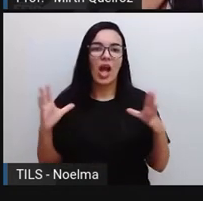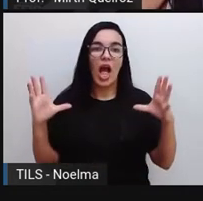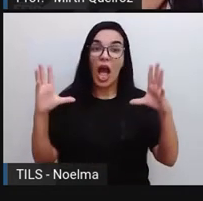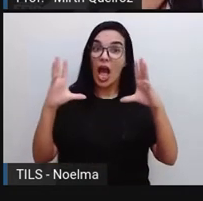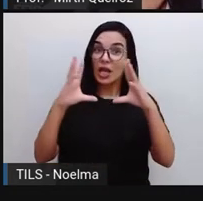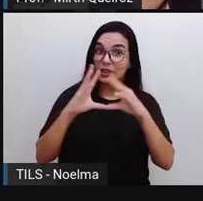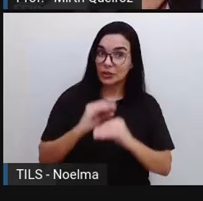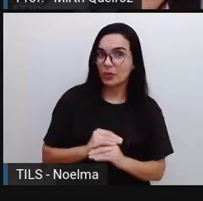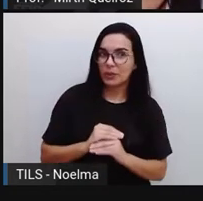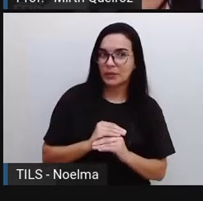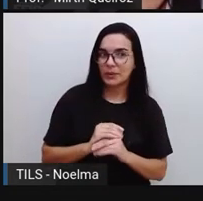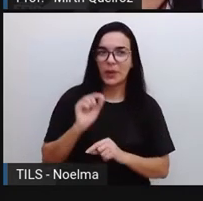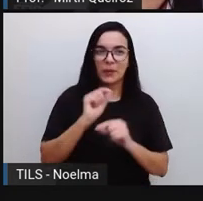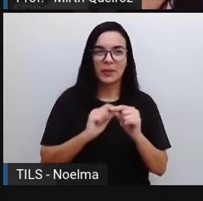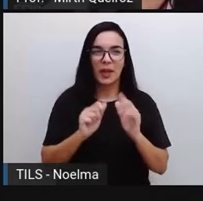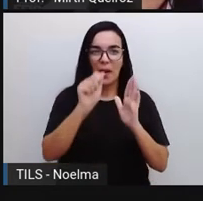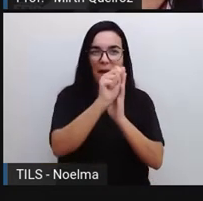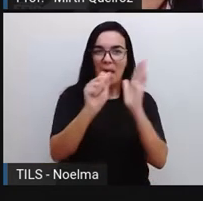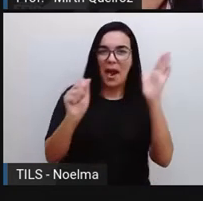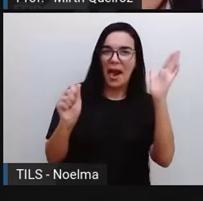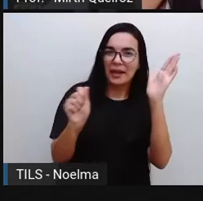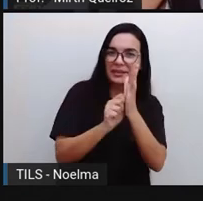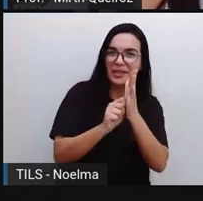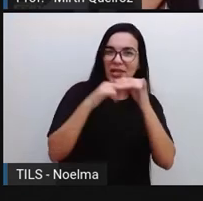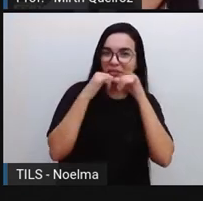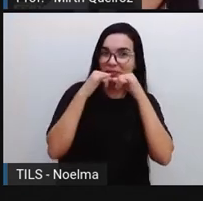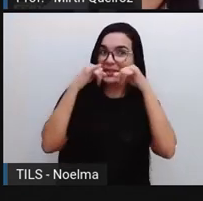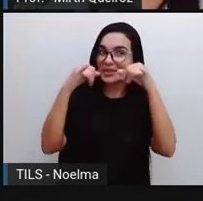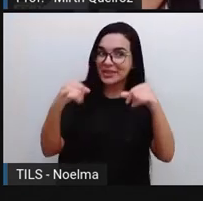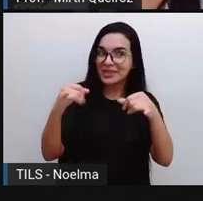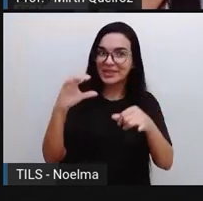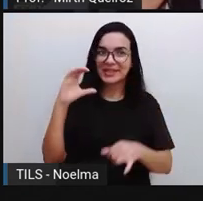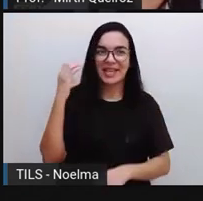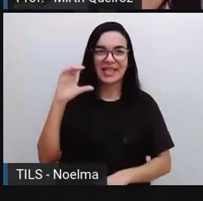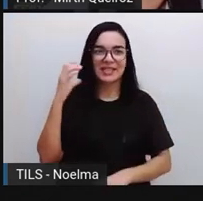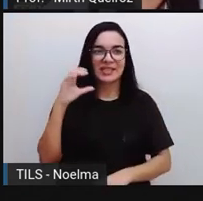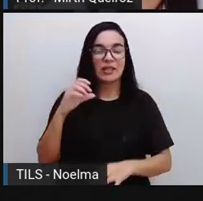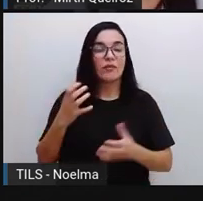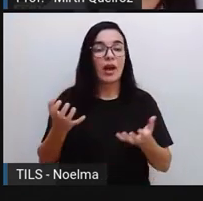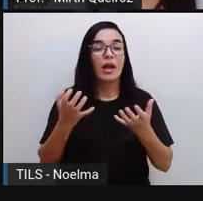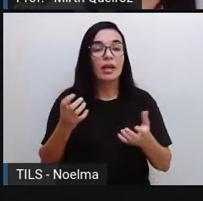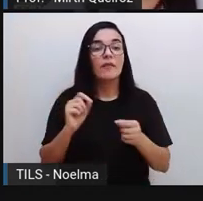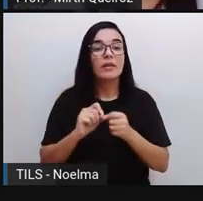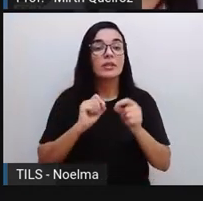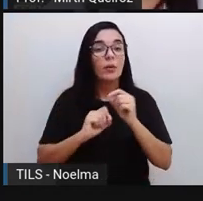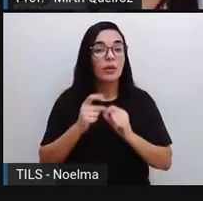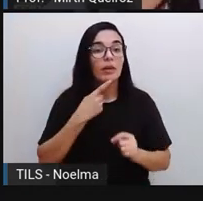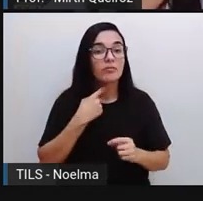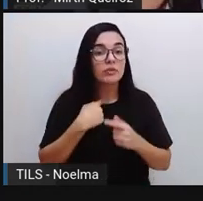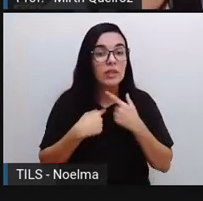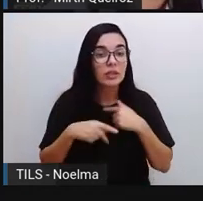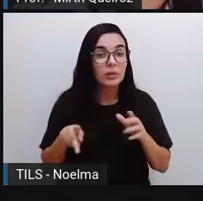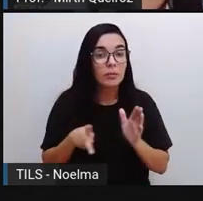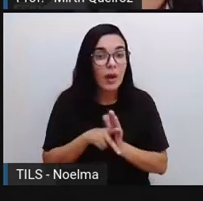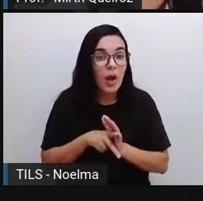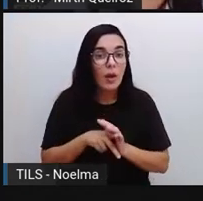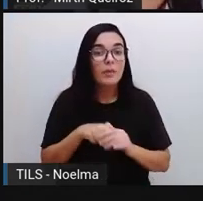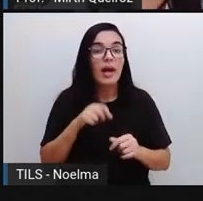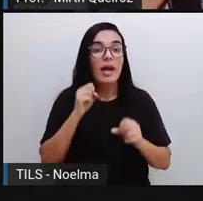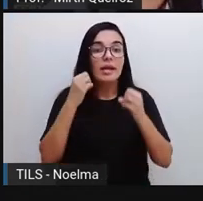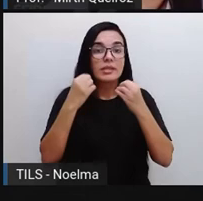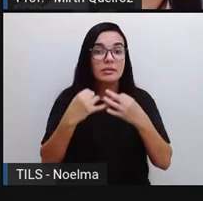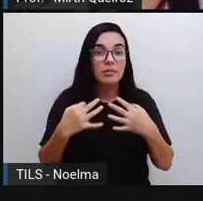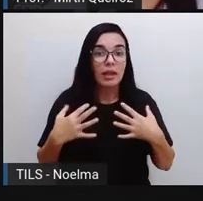o artigo de divulgação científica é um gênero textual que procura divulgar e informar conhecimentos científicos em linguagem